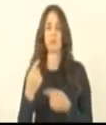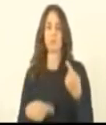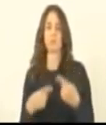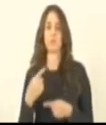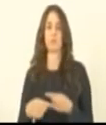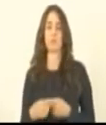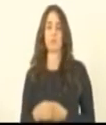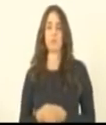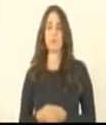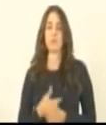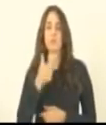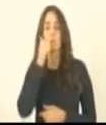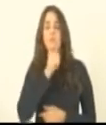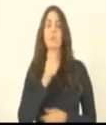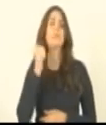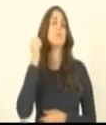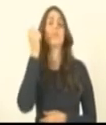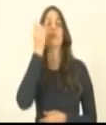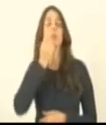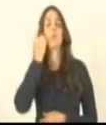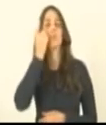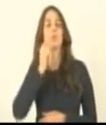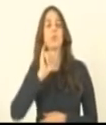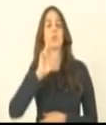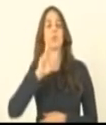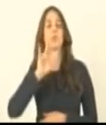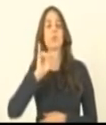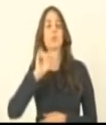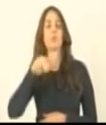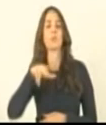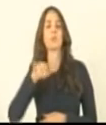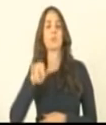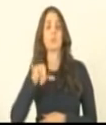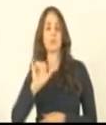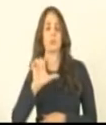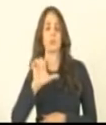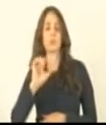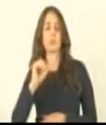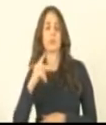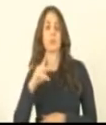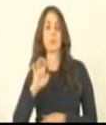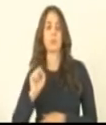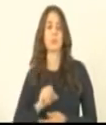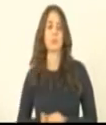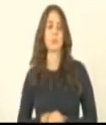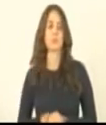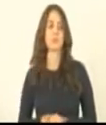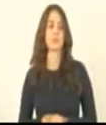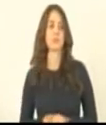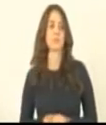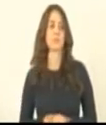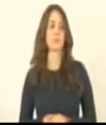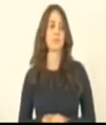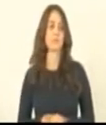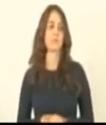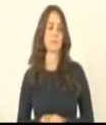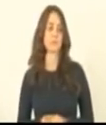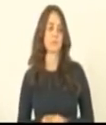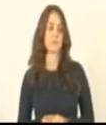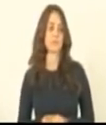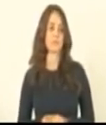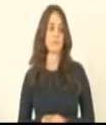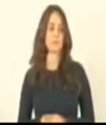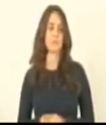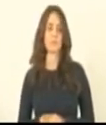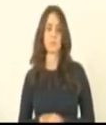Deputada Irine Lopes. Ministro. falar. Não, pode ir. Não, eu vou orientar. Eu vou orientar.